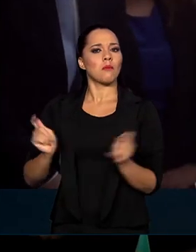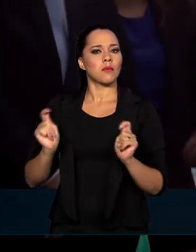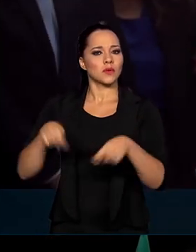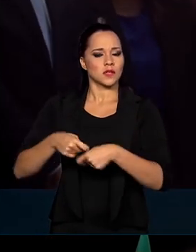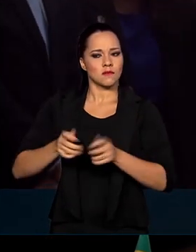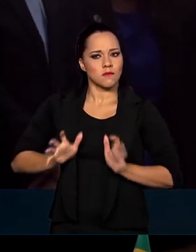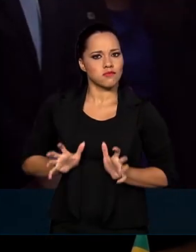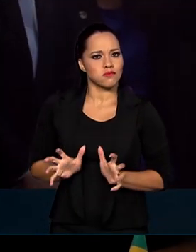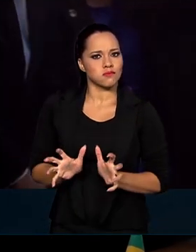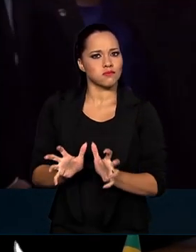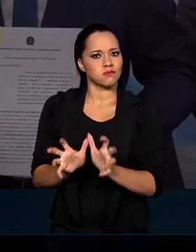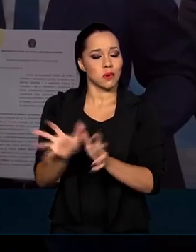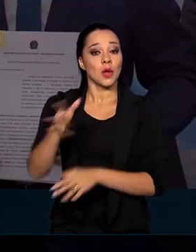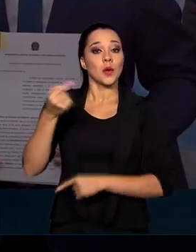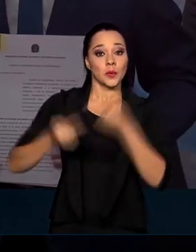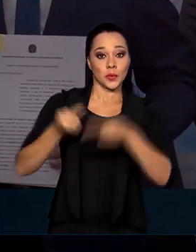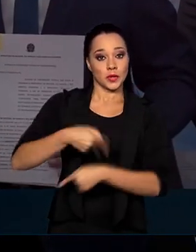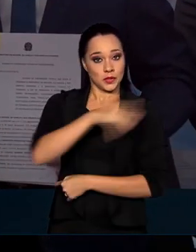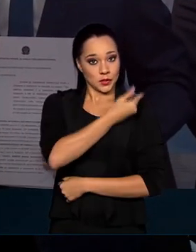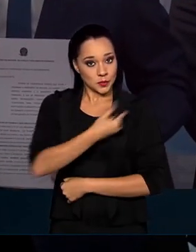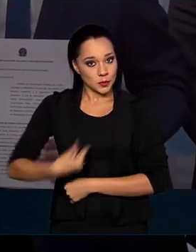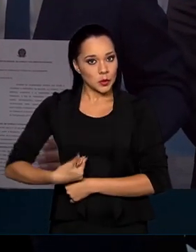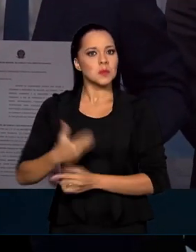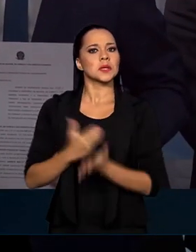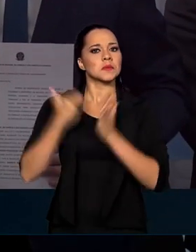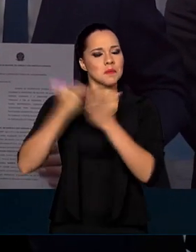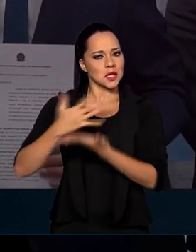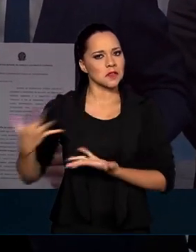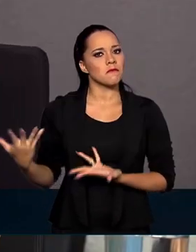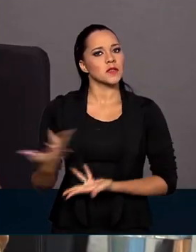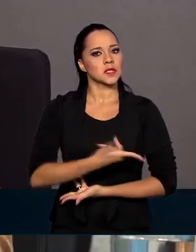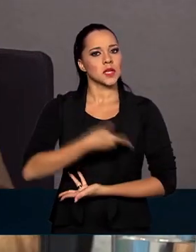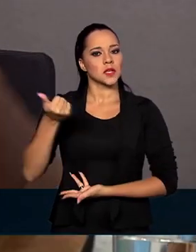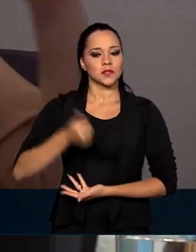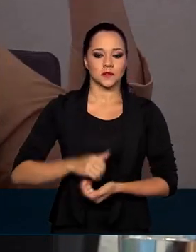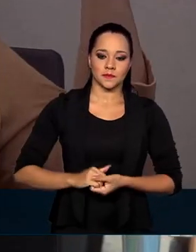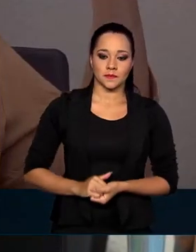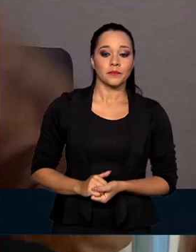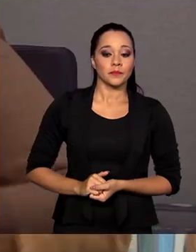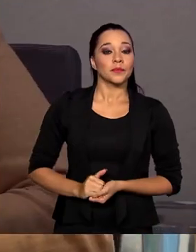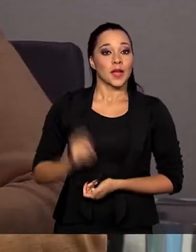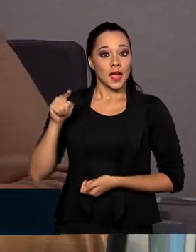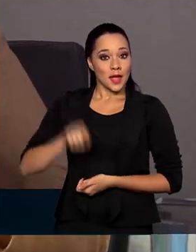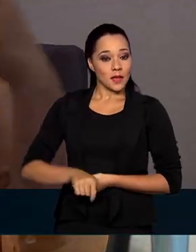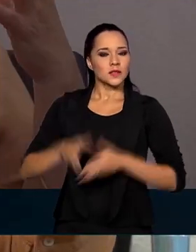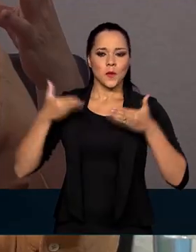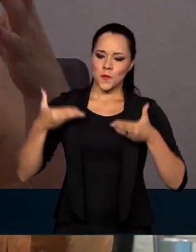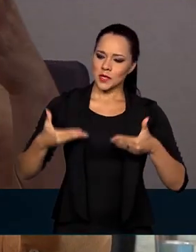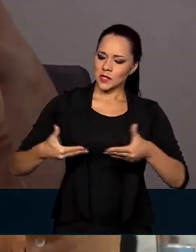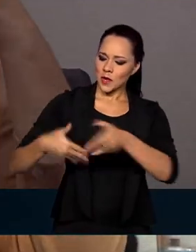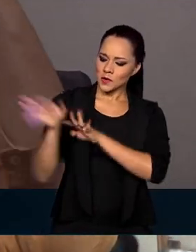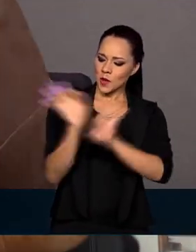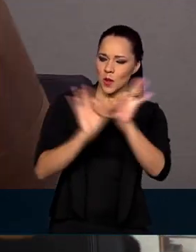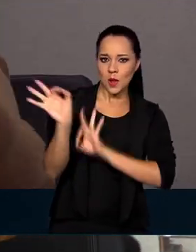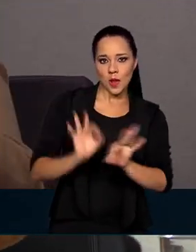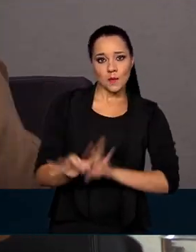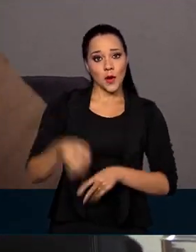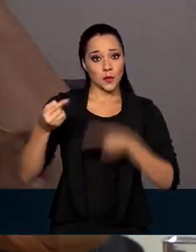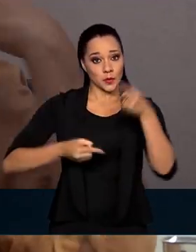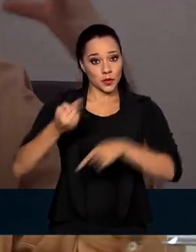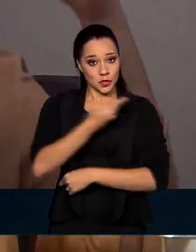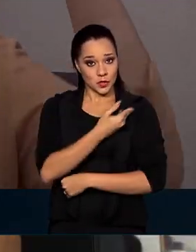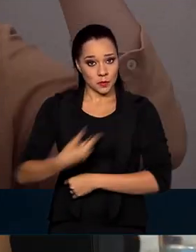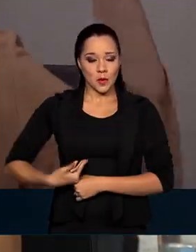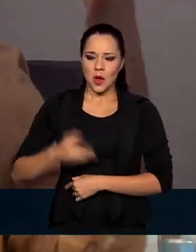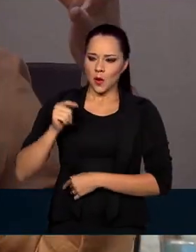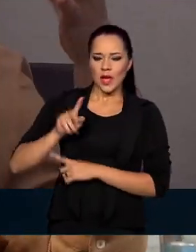investir em políticas públicas mais eficientes. Esse é o Ministério que constrói as políticas públicas, a gente quase não